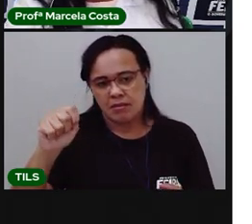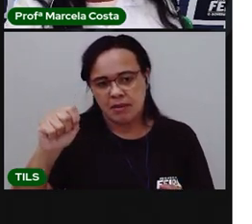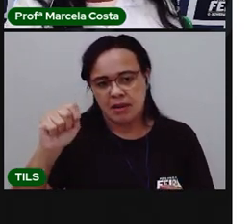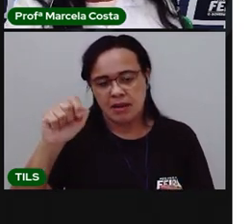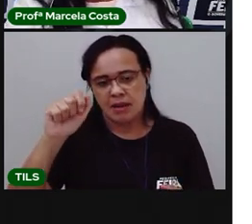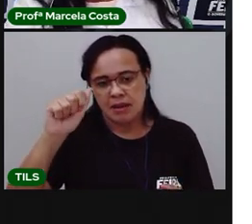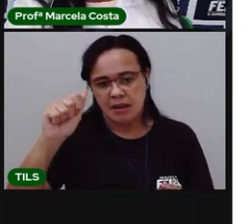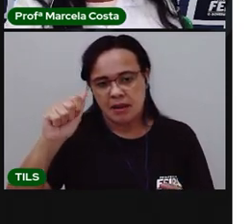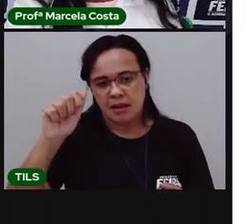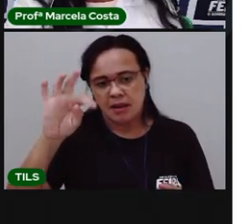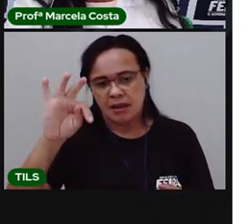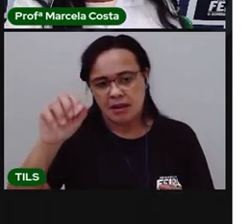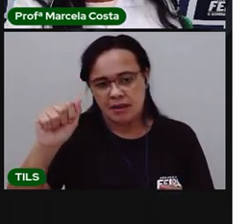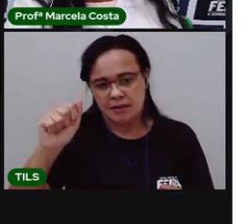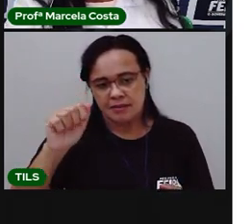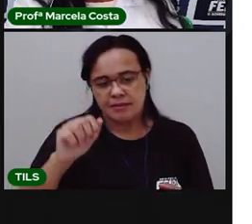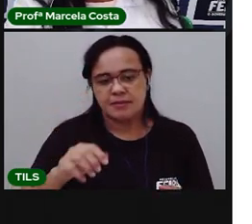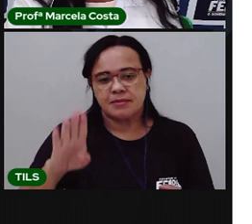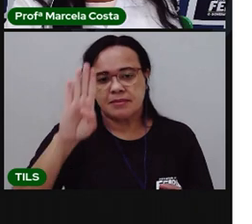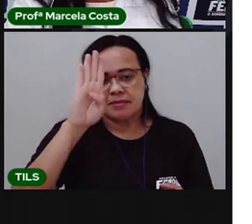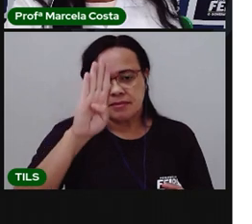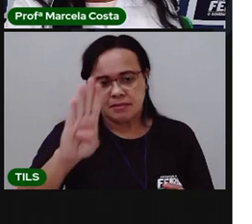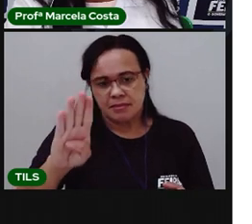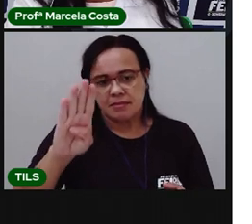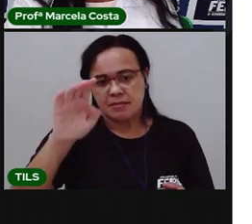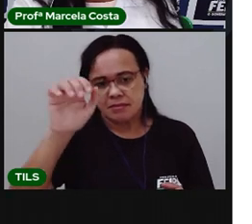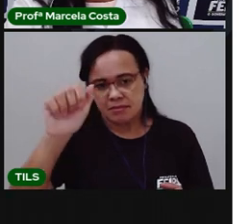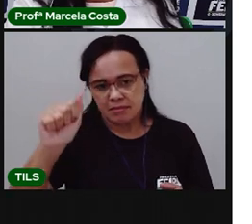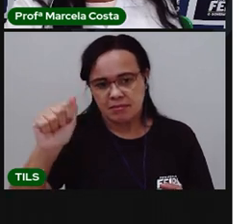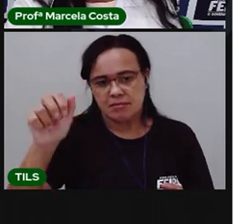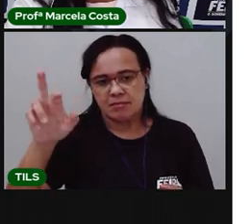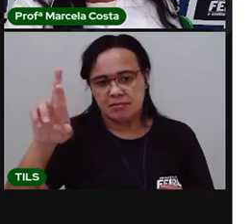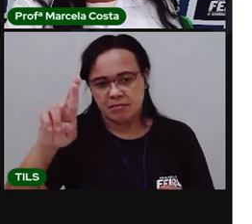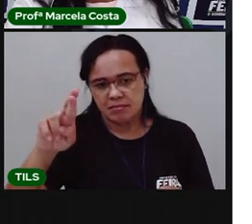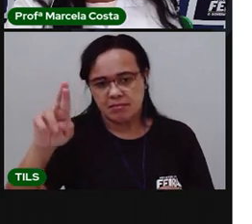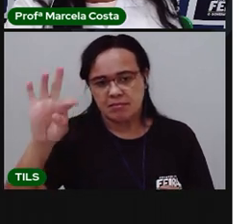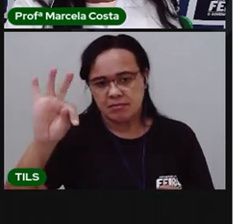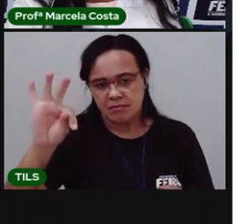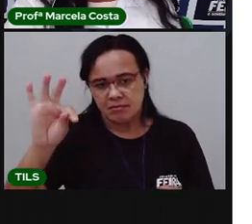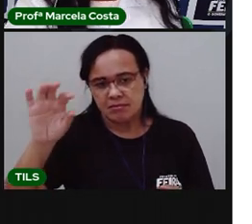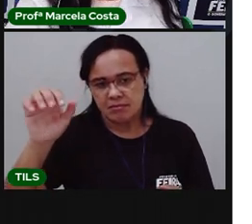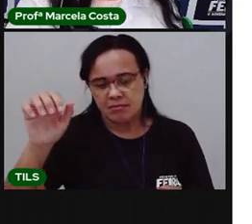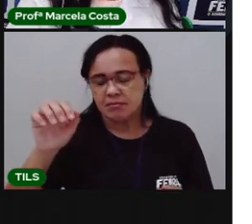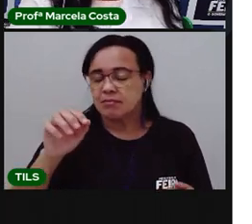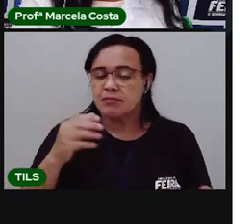ba-ra-ta. Ba-ra-ta.